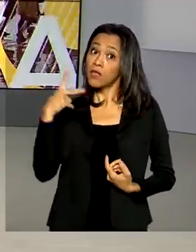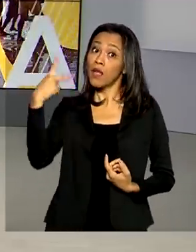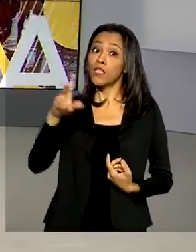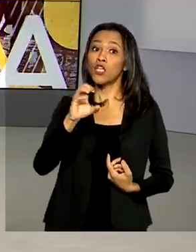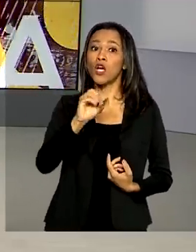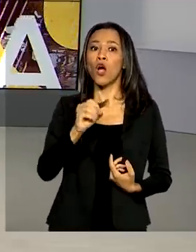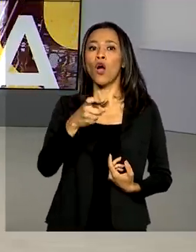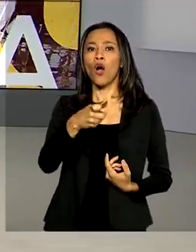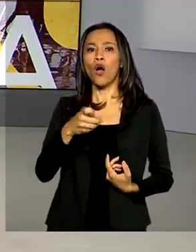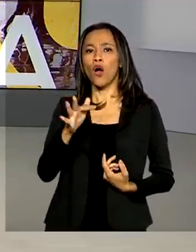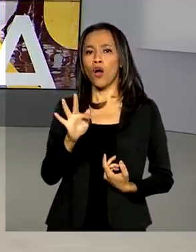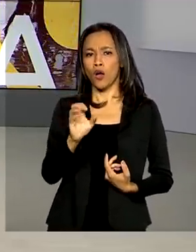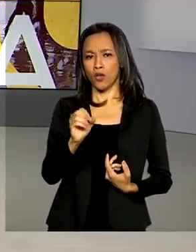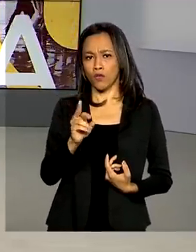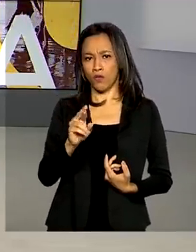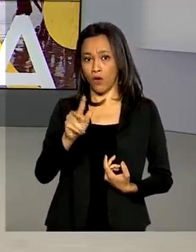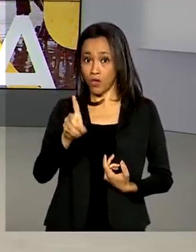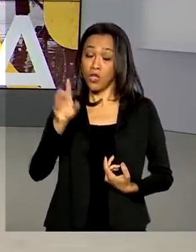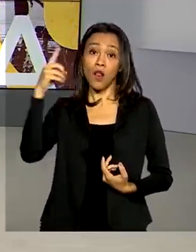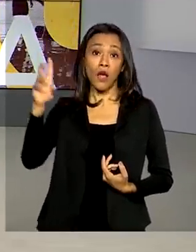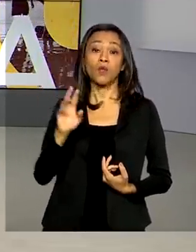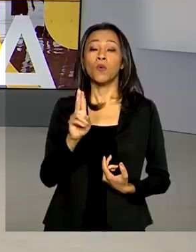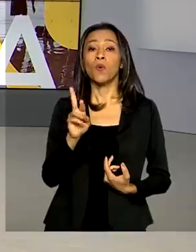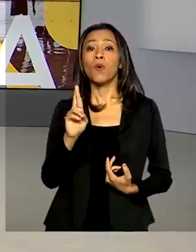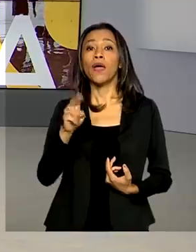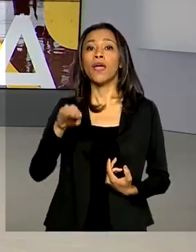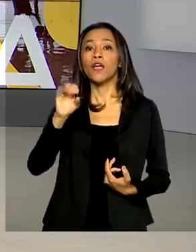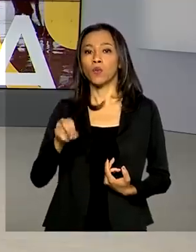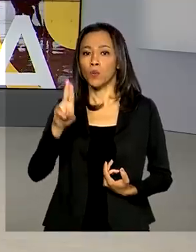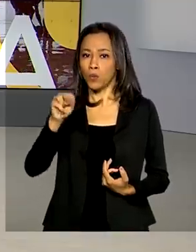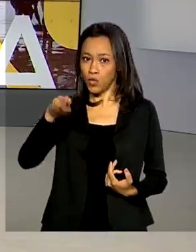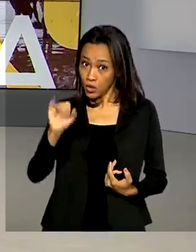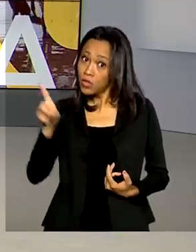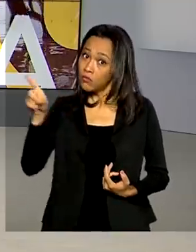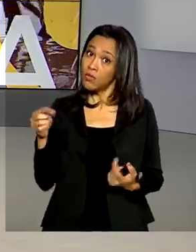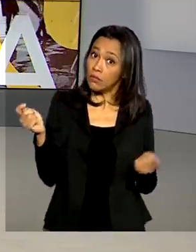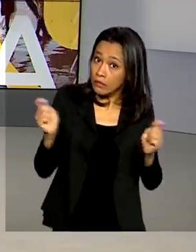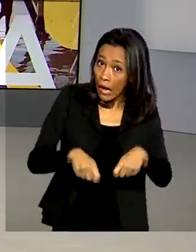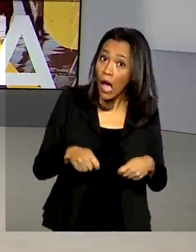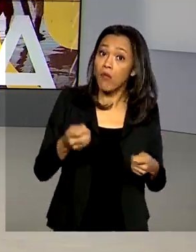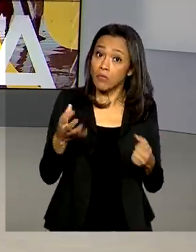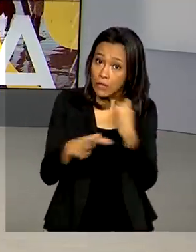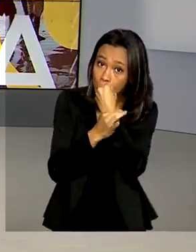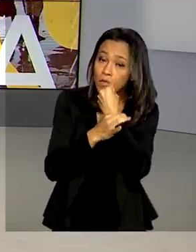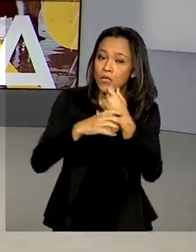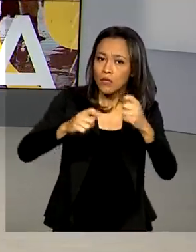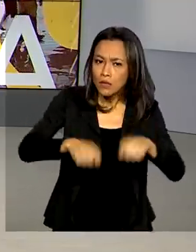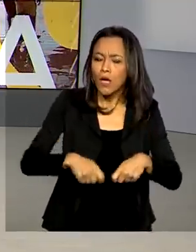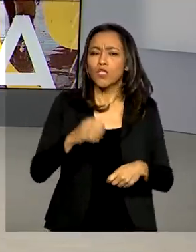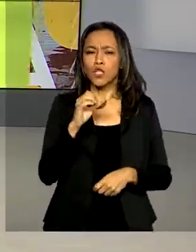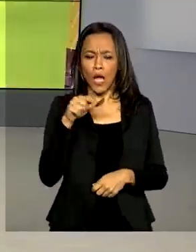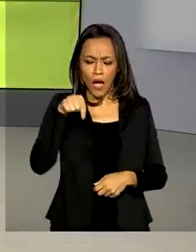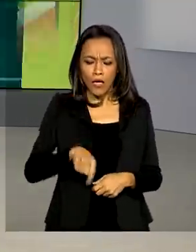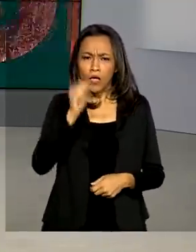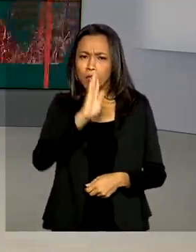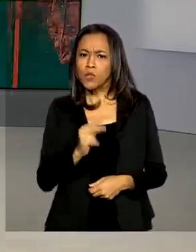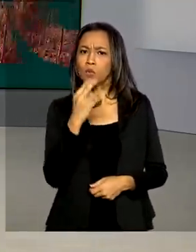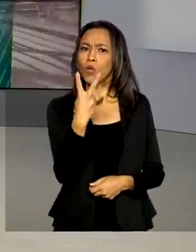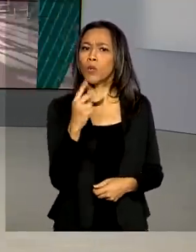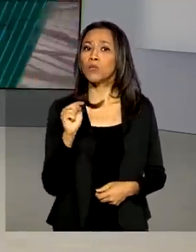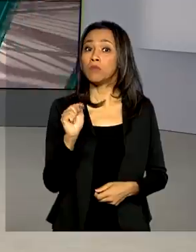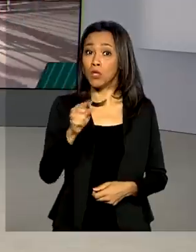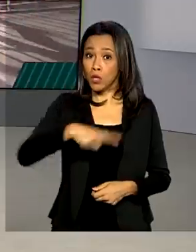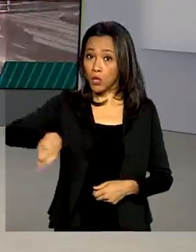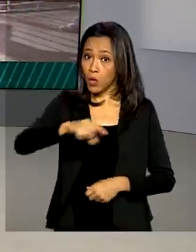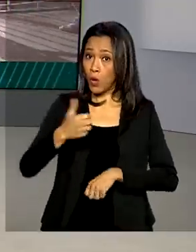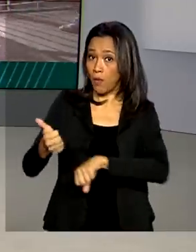Unido, e demonstraram que o perfil de segurança é aceitável. Aqui no Brasil, 2 mil profissionais de saúde voluntários